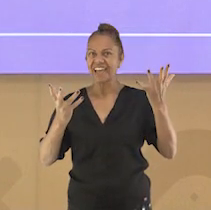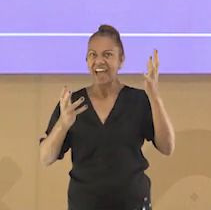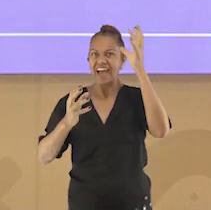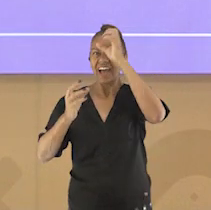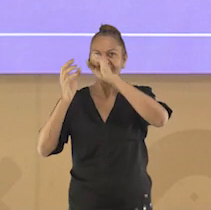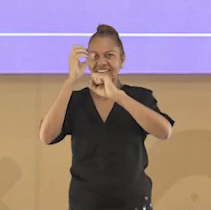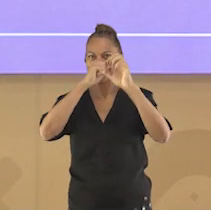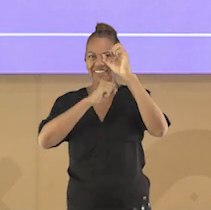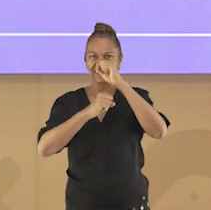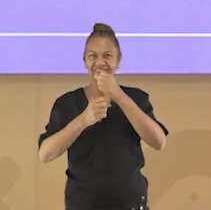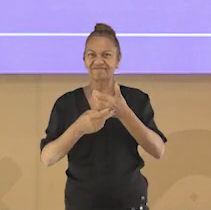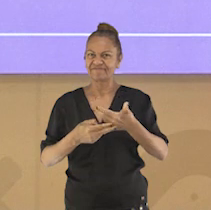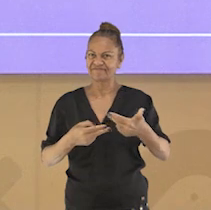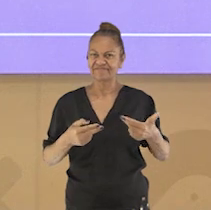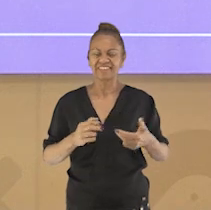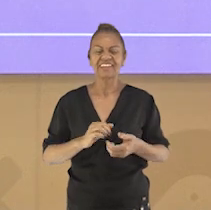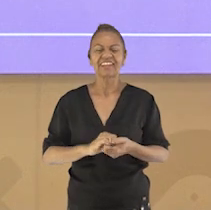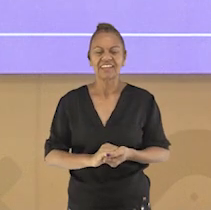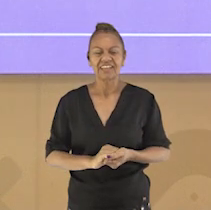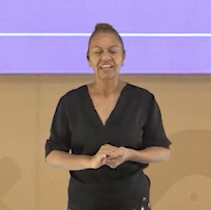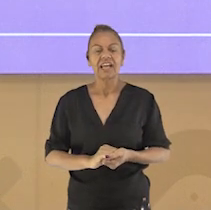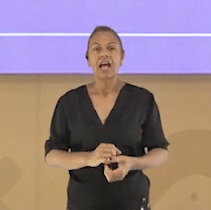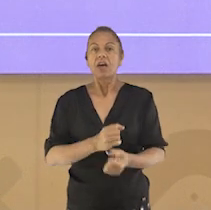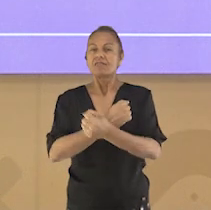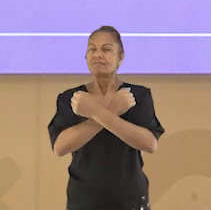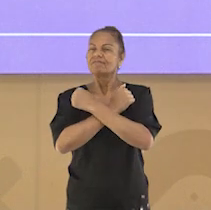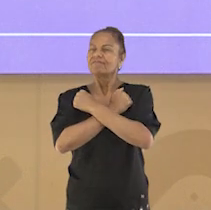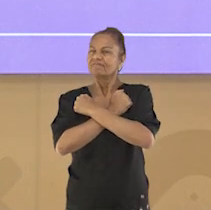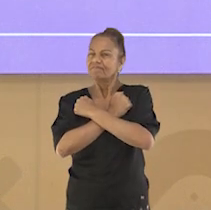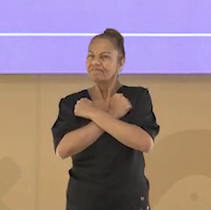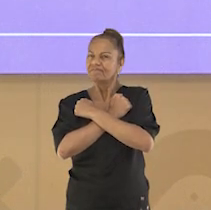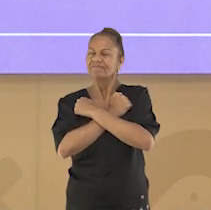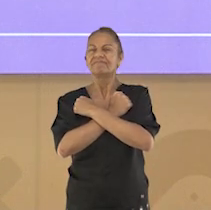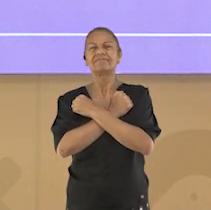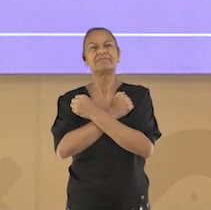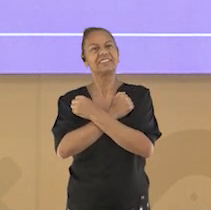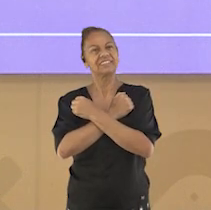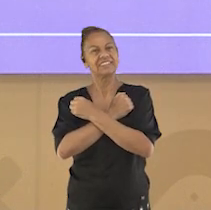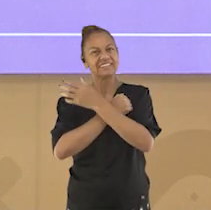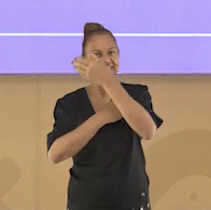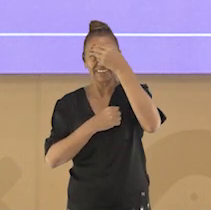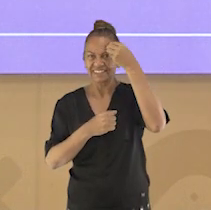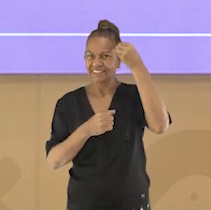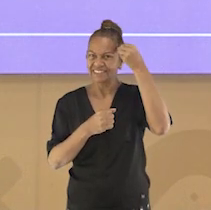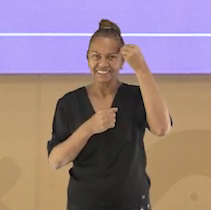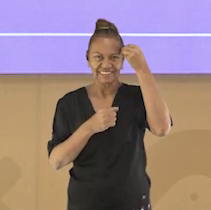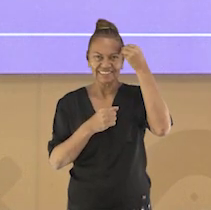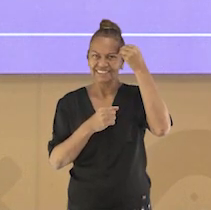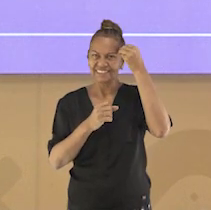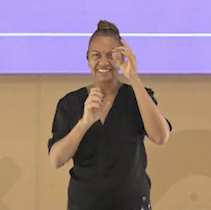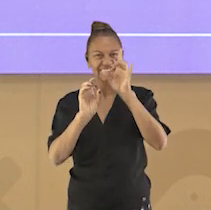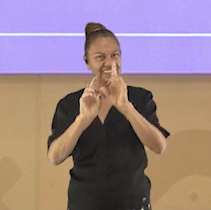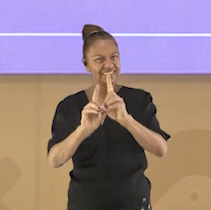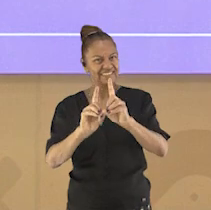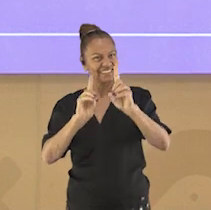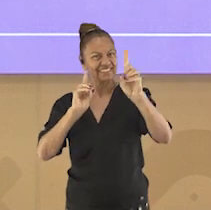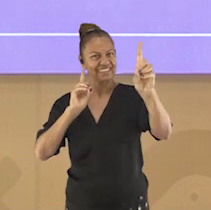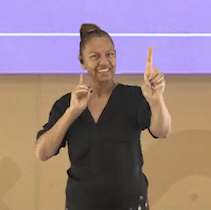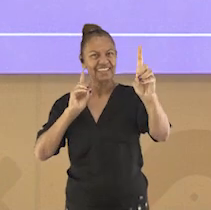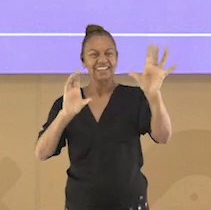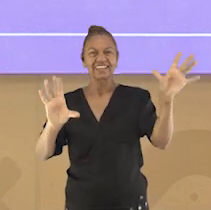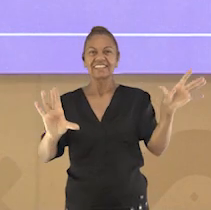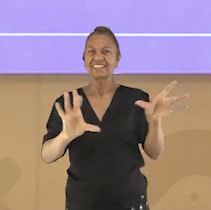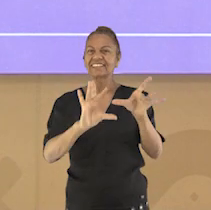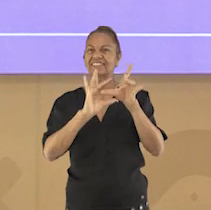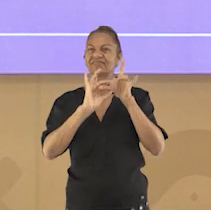Um forte abraço do professor Adonias e não esqueçam, mesmo distante, nós estamos juntos.